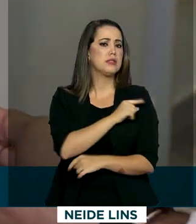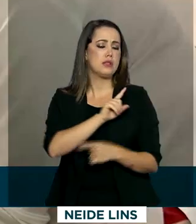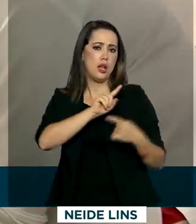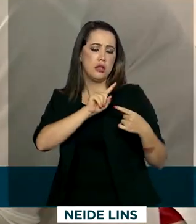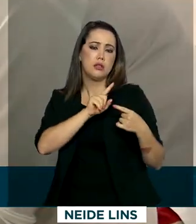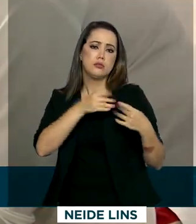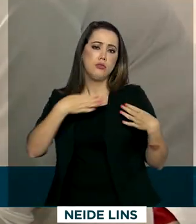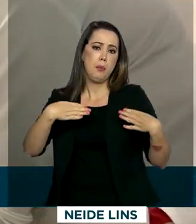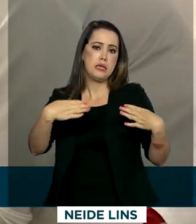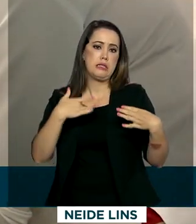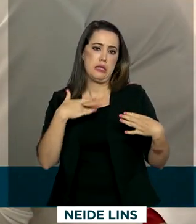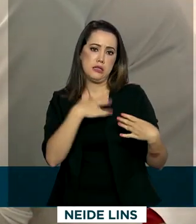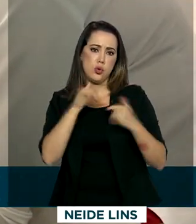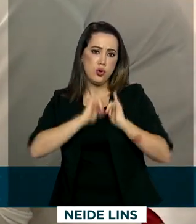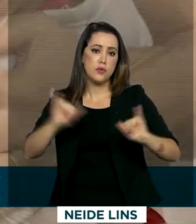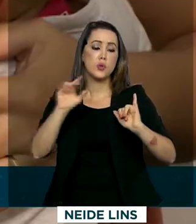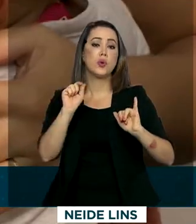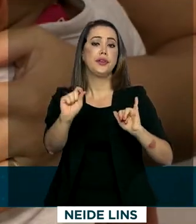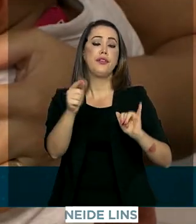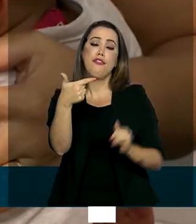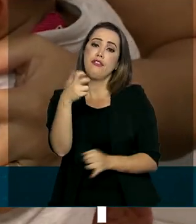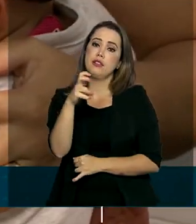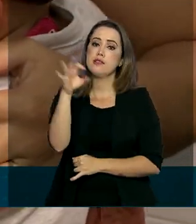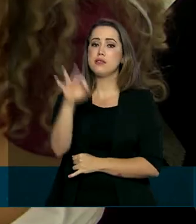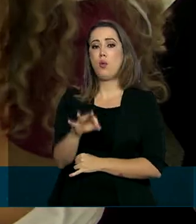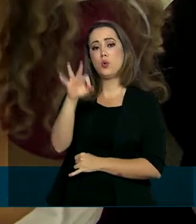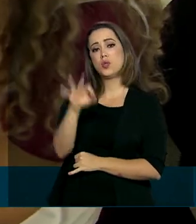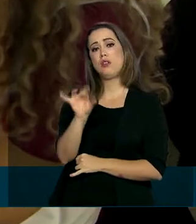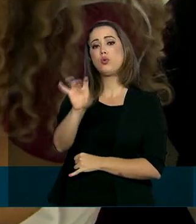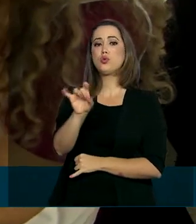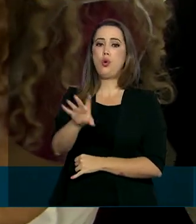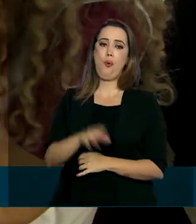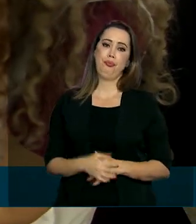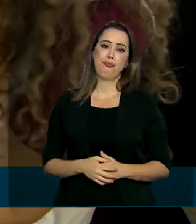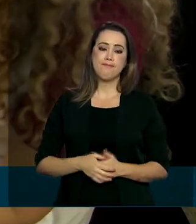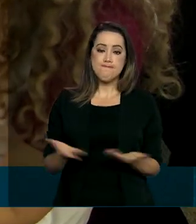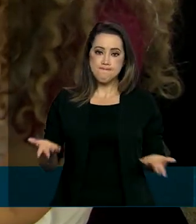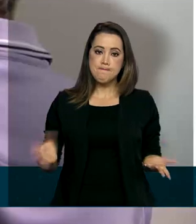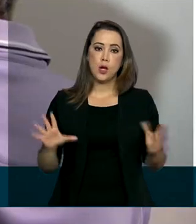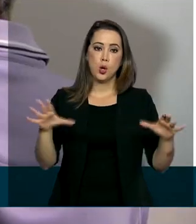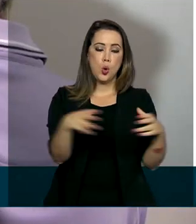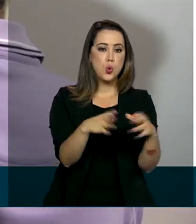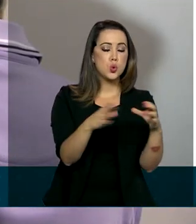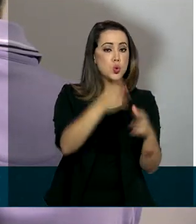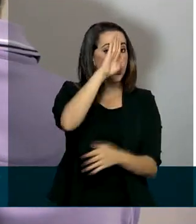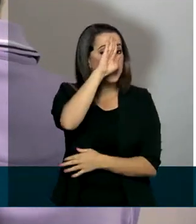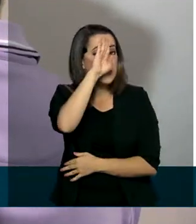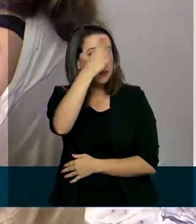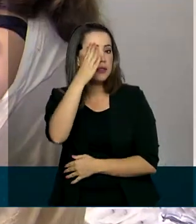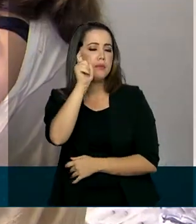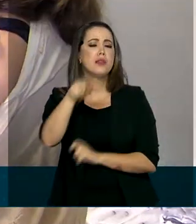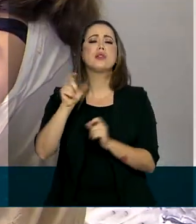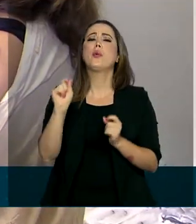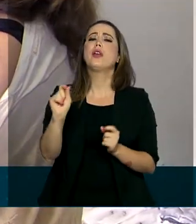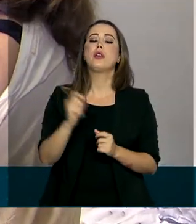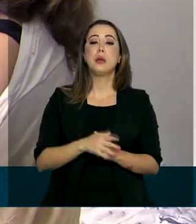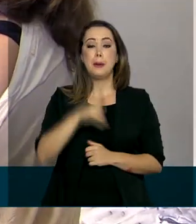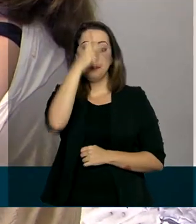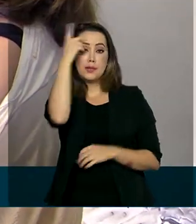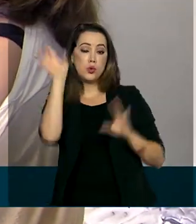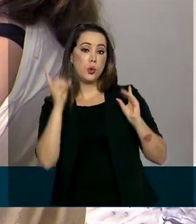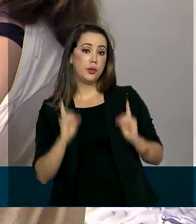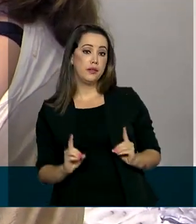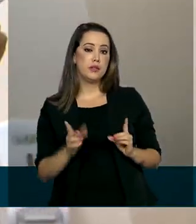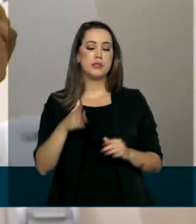o Ministério da Saúde, apenas 25% do público-alvo estimado. Os grupos prioritários são pessoas com deficiência,